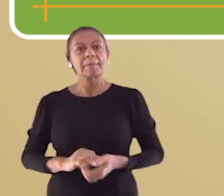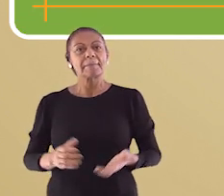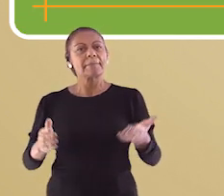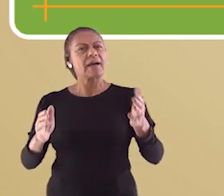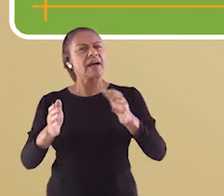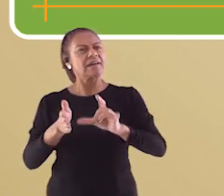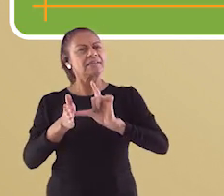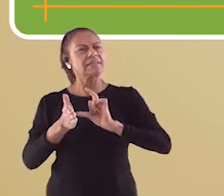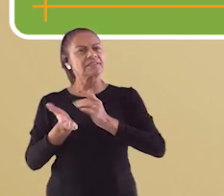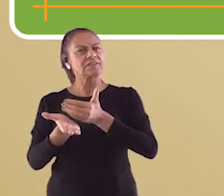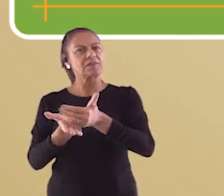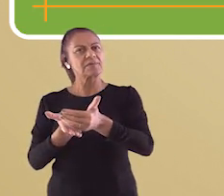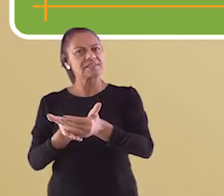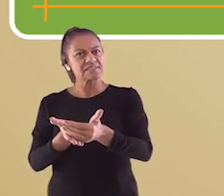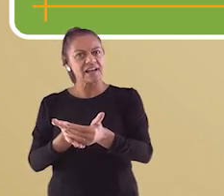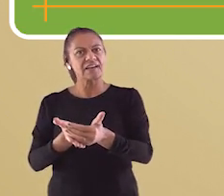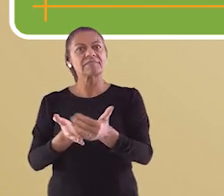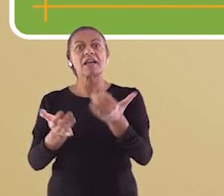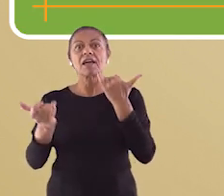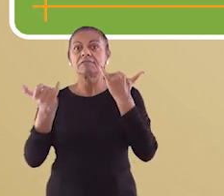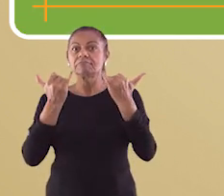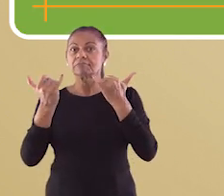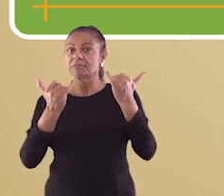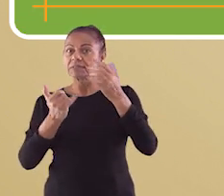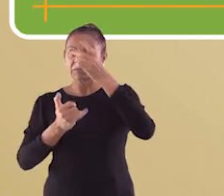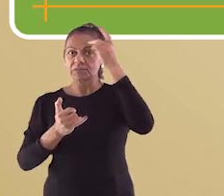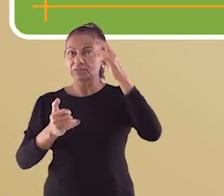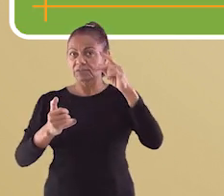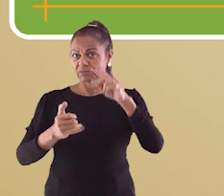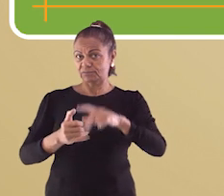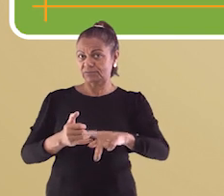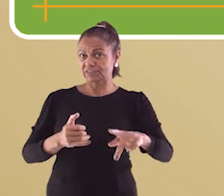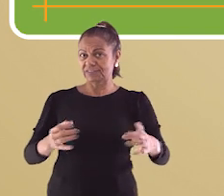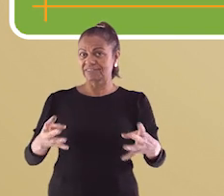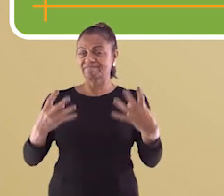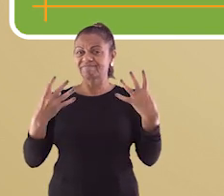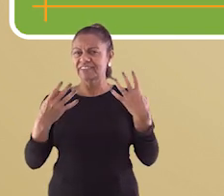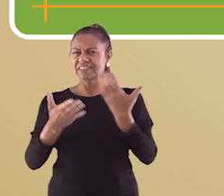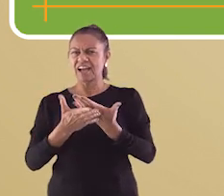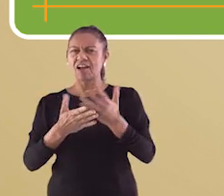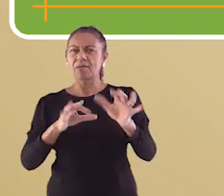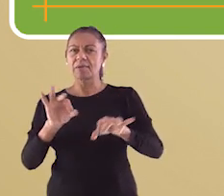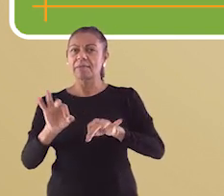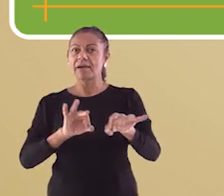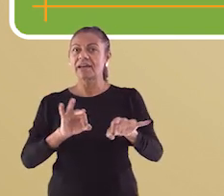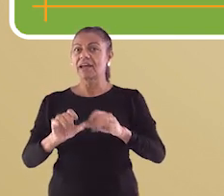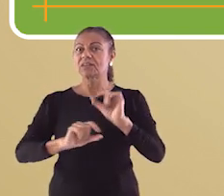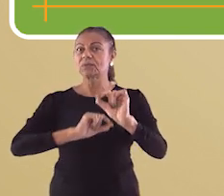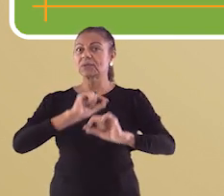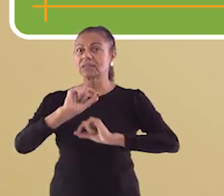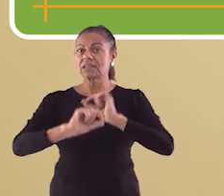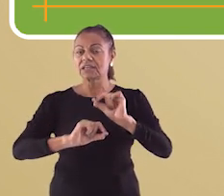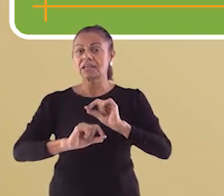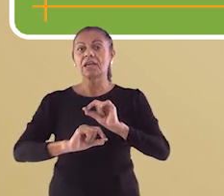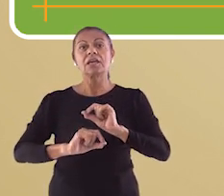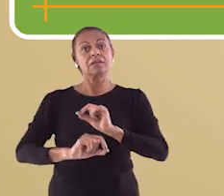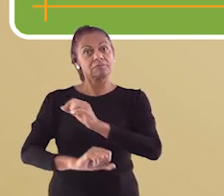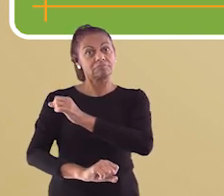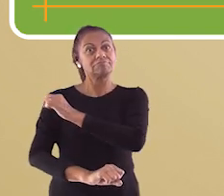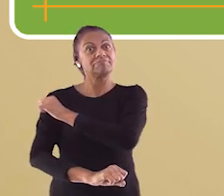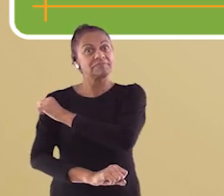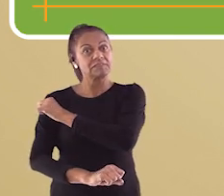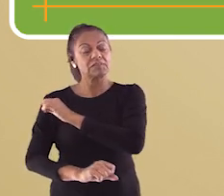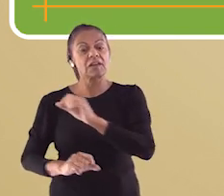Esta aula é do oitavo ano do ensino fundamental anos finais e trabalha a habilidade que visa